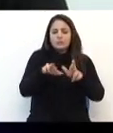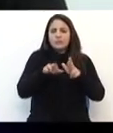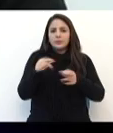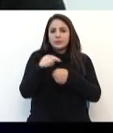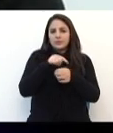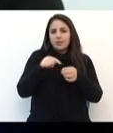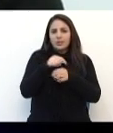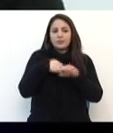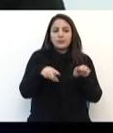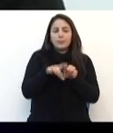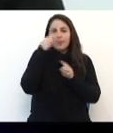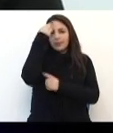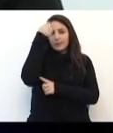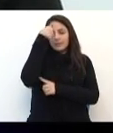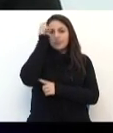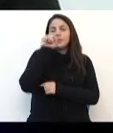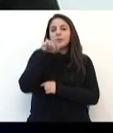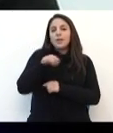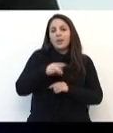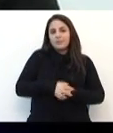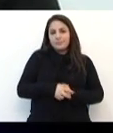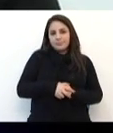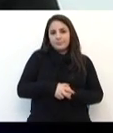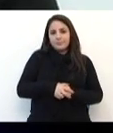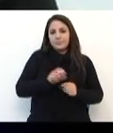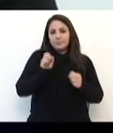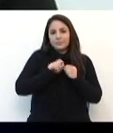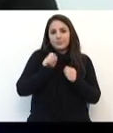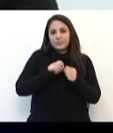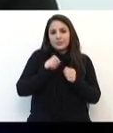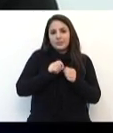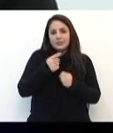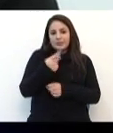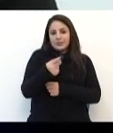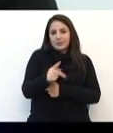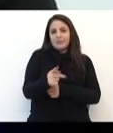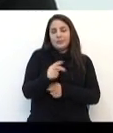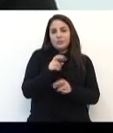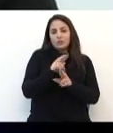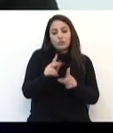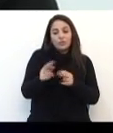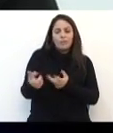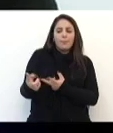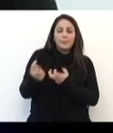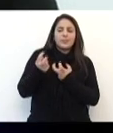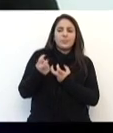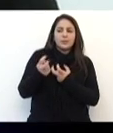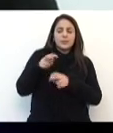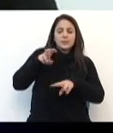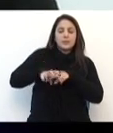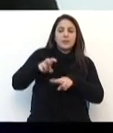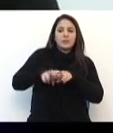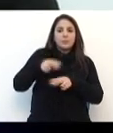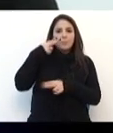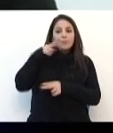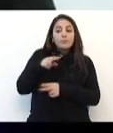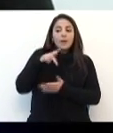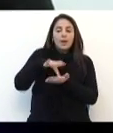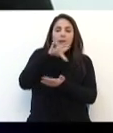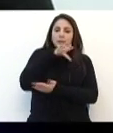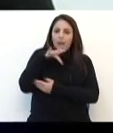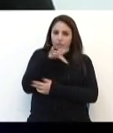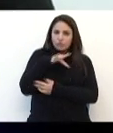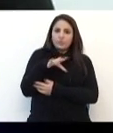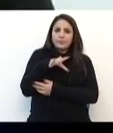regiões da cidade. E a ideia justamente era fazer com que esses diferentes se percebessem, sentassem para ver essa